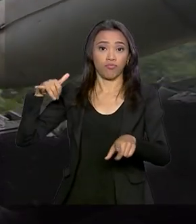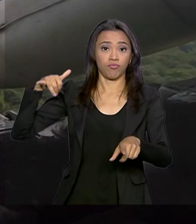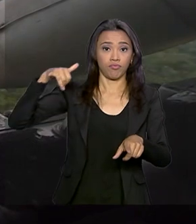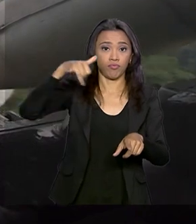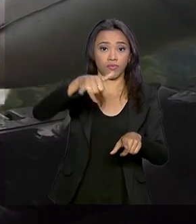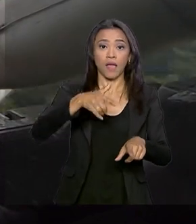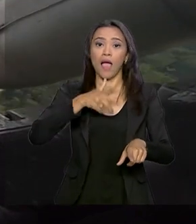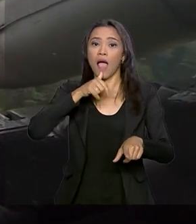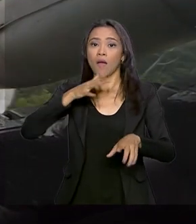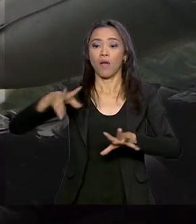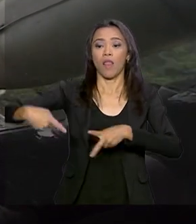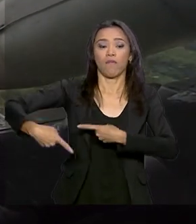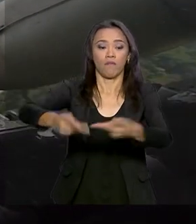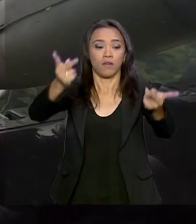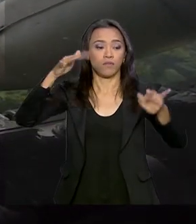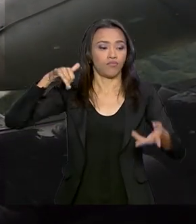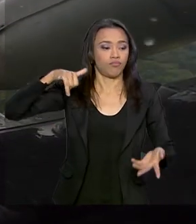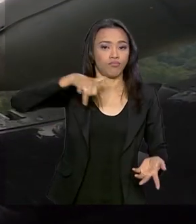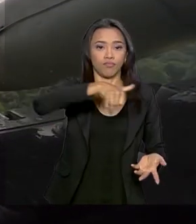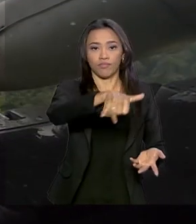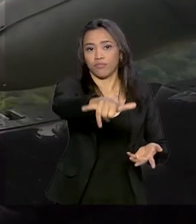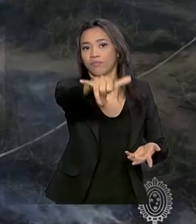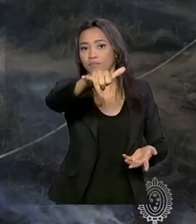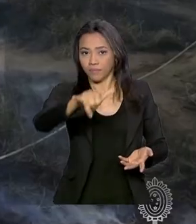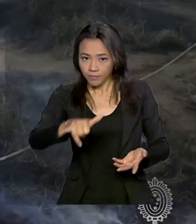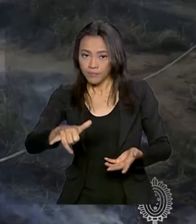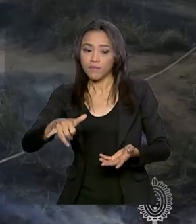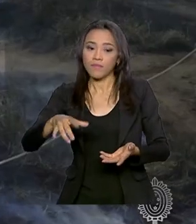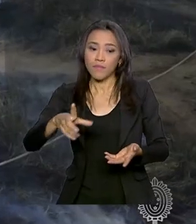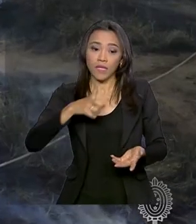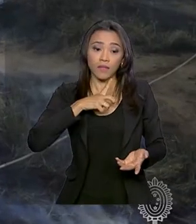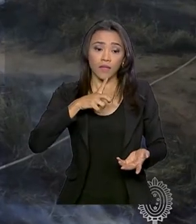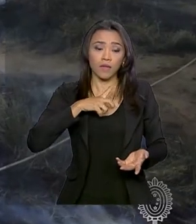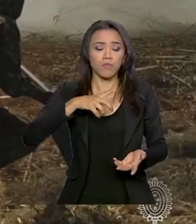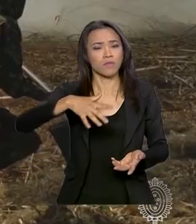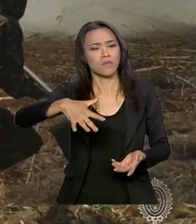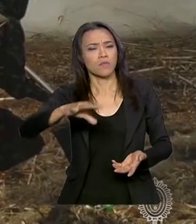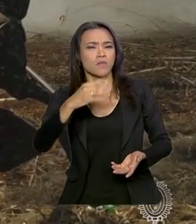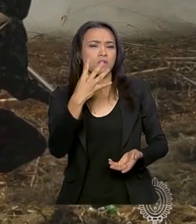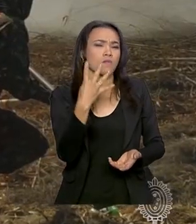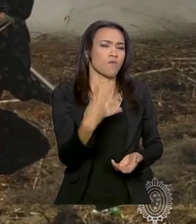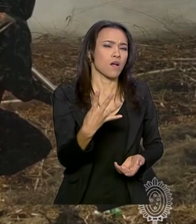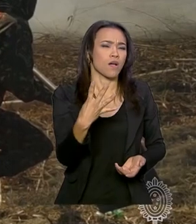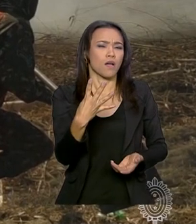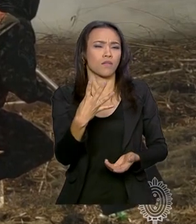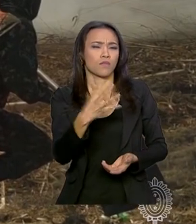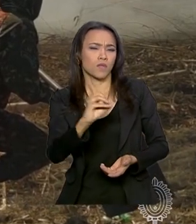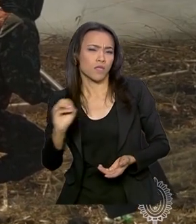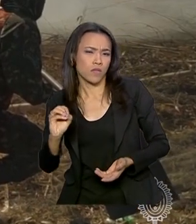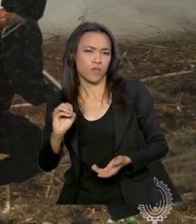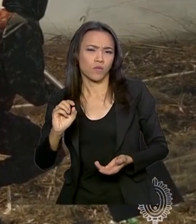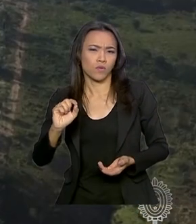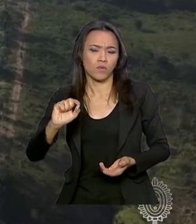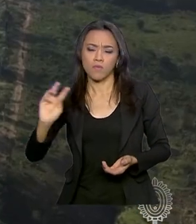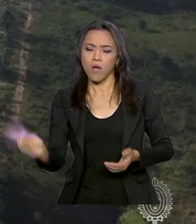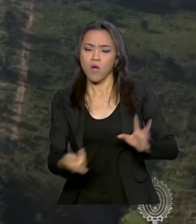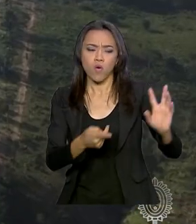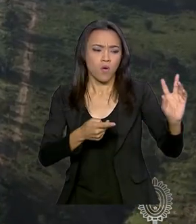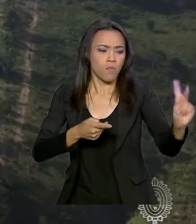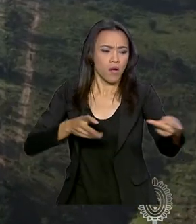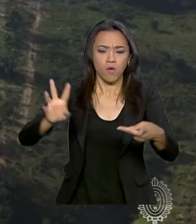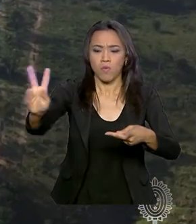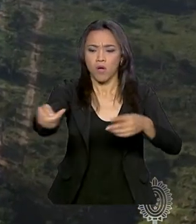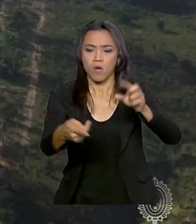e temos aí em torno de 400 focos de incêndio mesmo